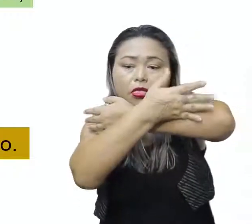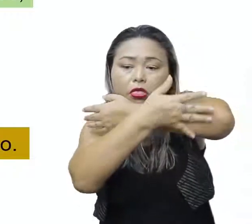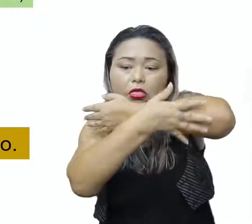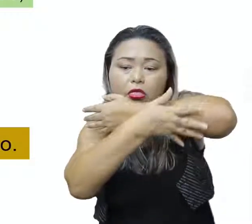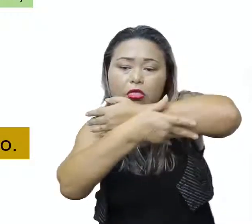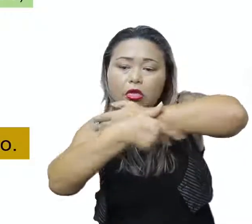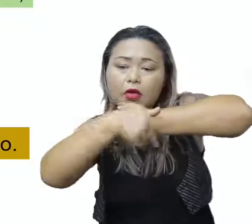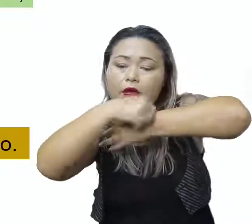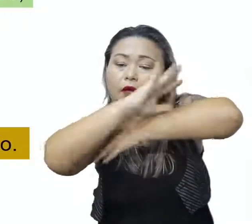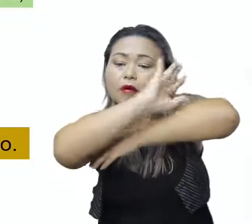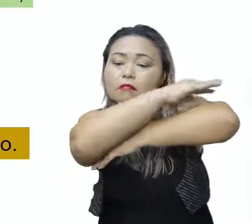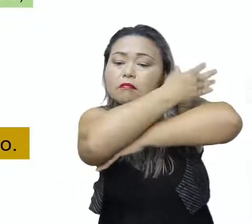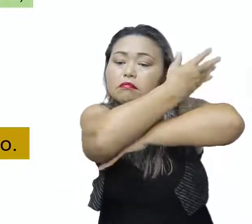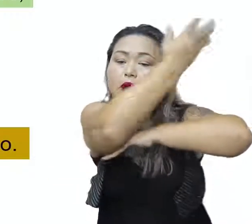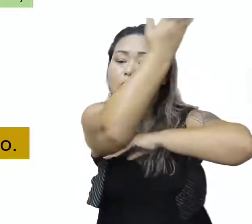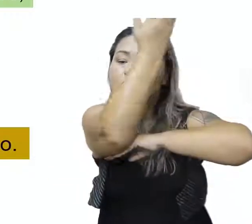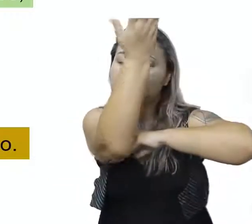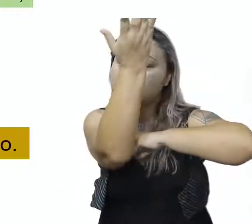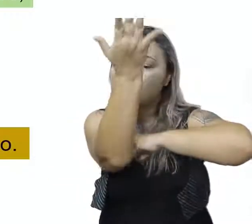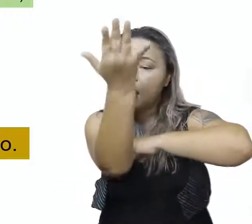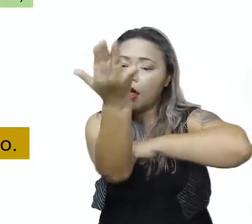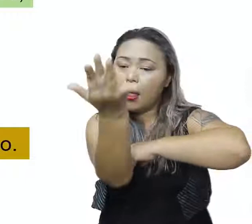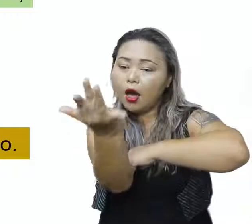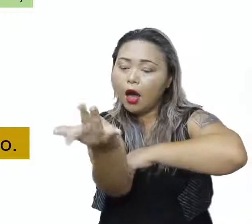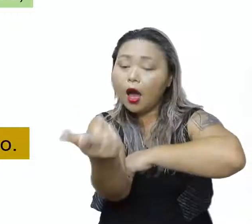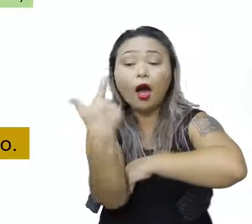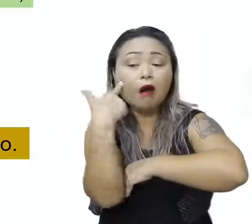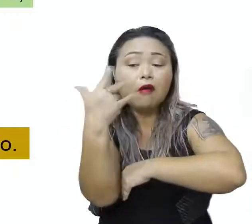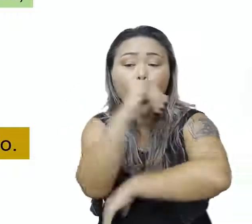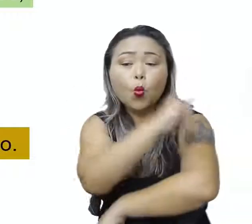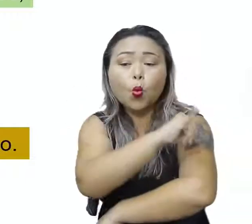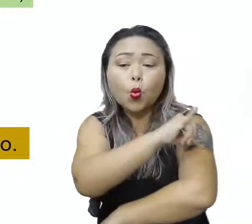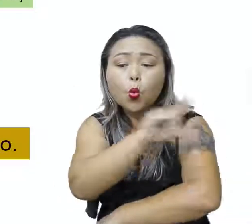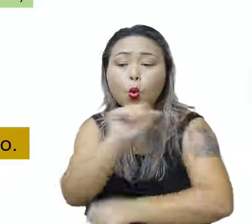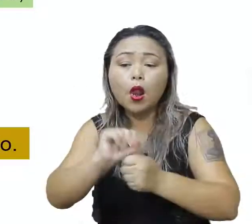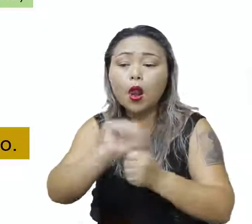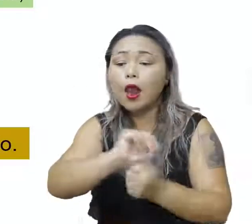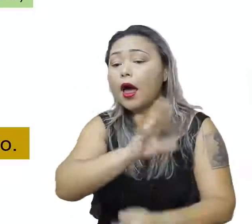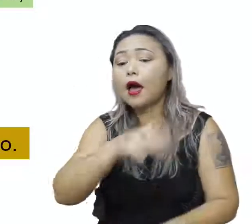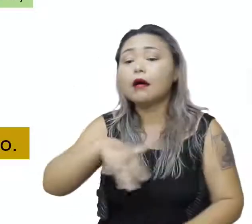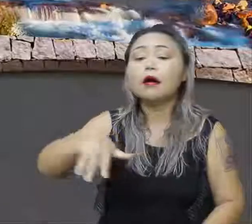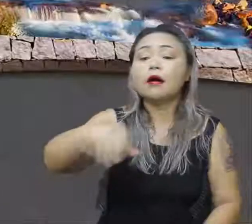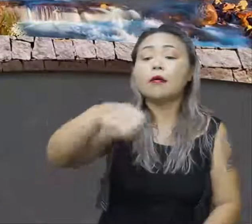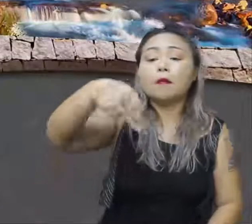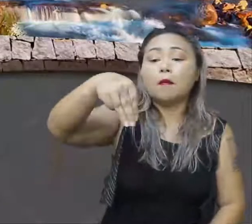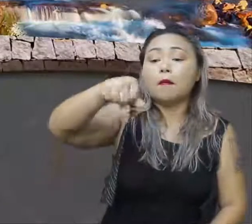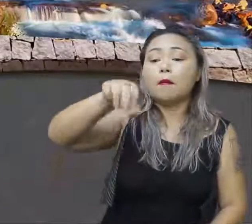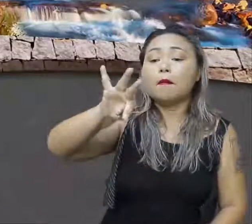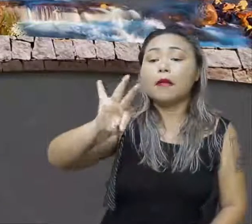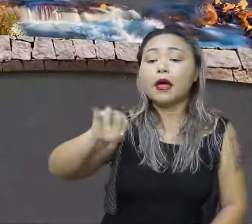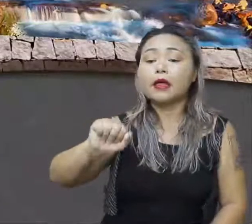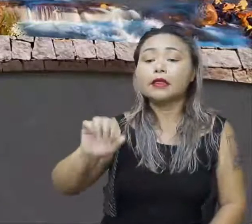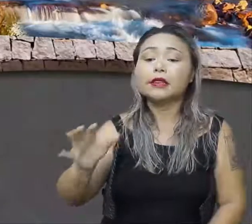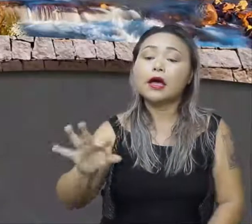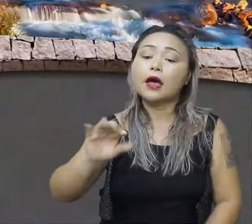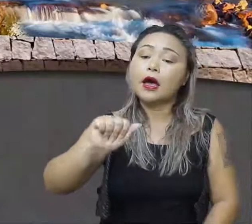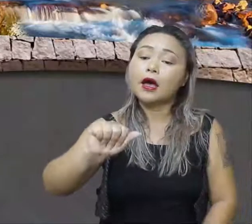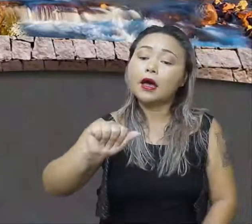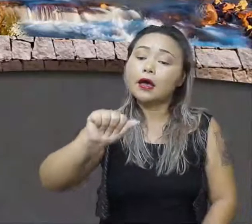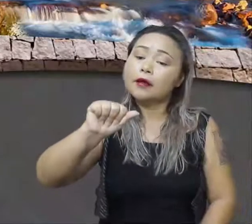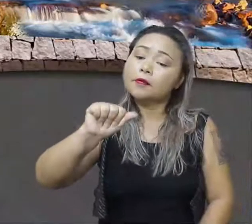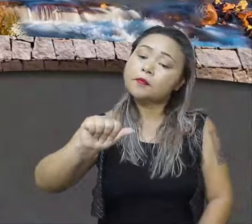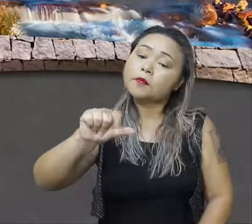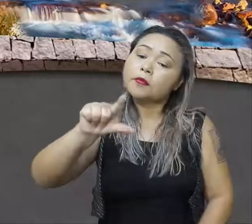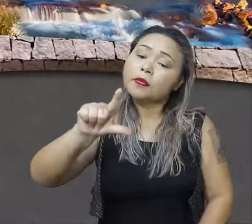Atlântico, Mata Atlântica, Rio de Janeiro, você vê muito isso no período de chuvas. Ou, se o solo está